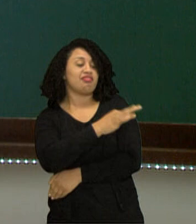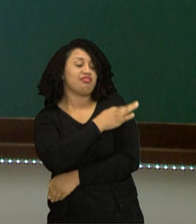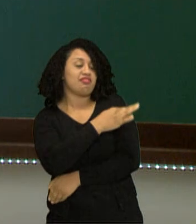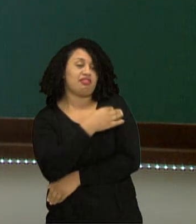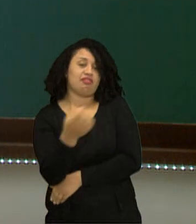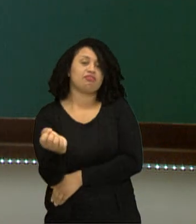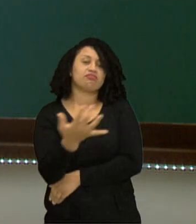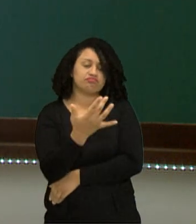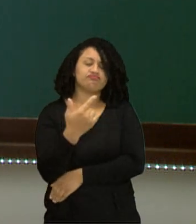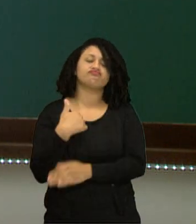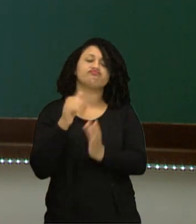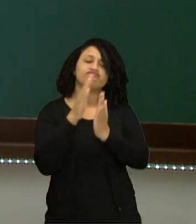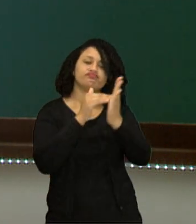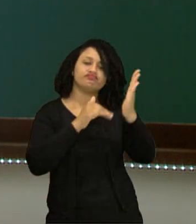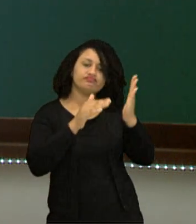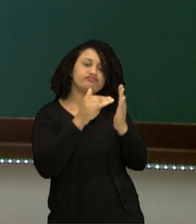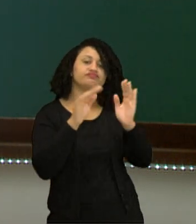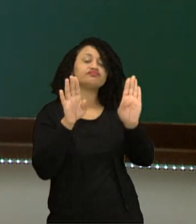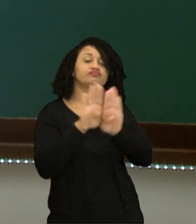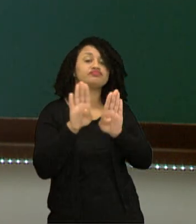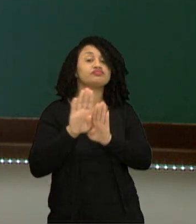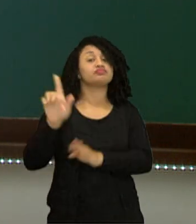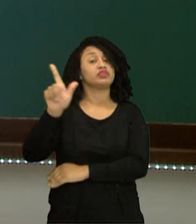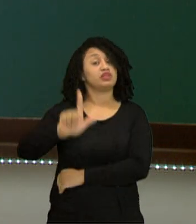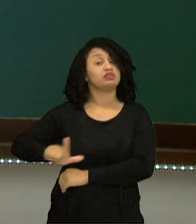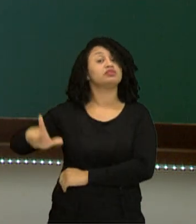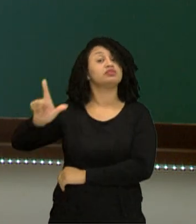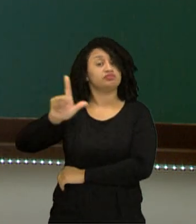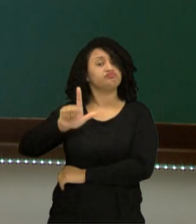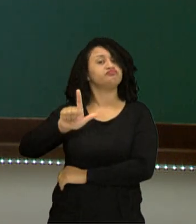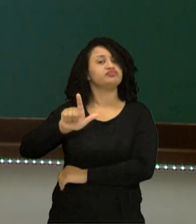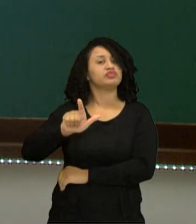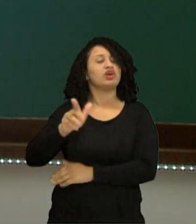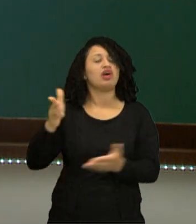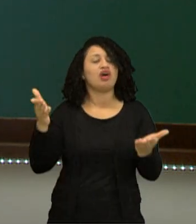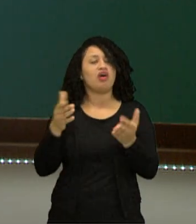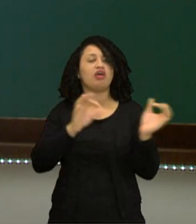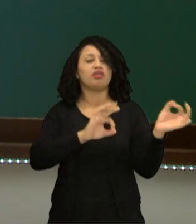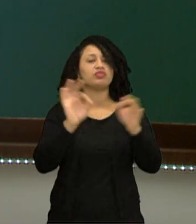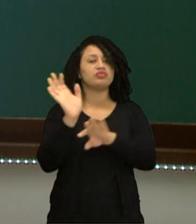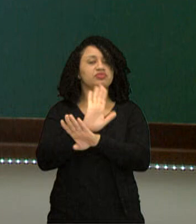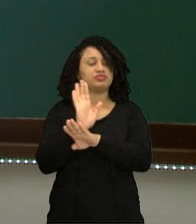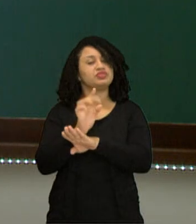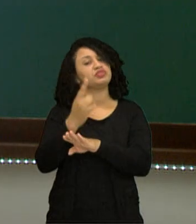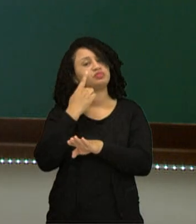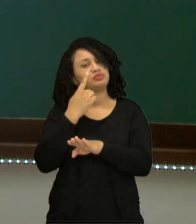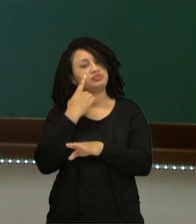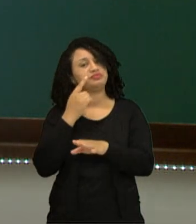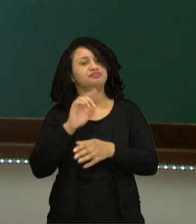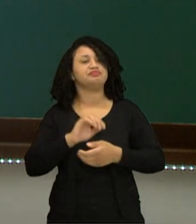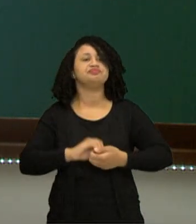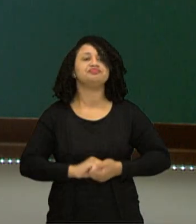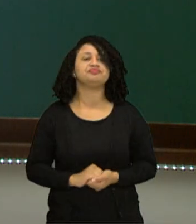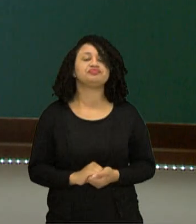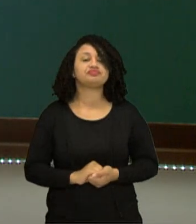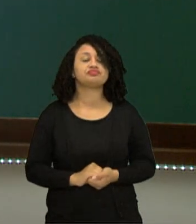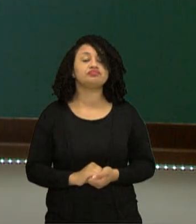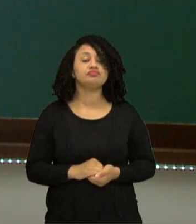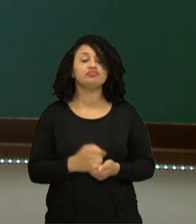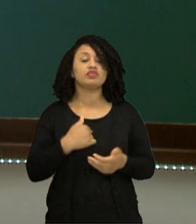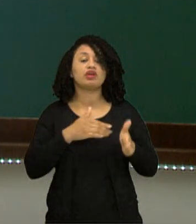tanto na pintura como na literatura. É isso que nós vamos ver nesse vídeo de hoje. Os artistas